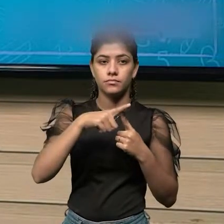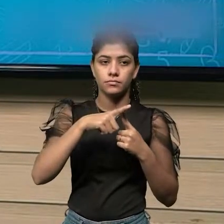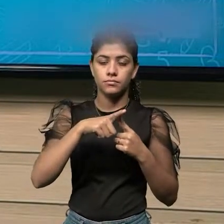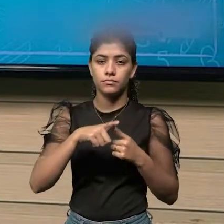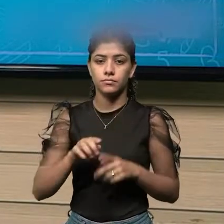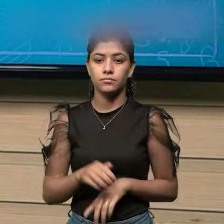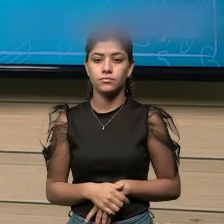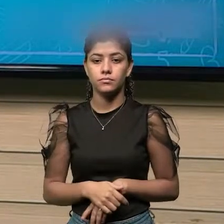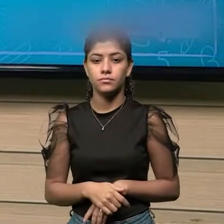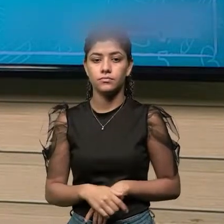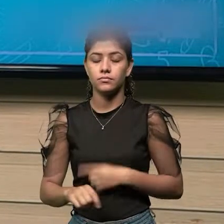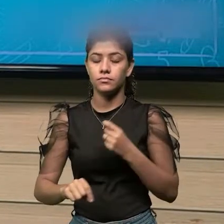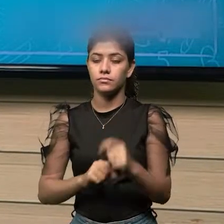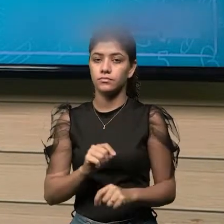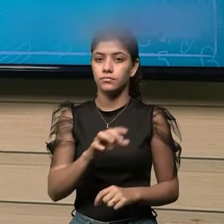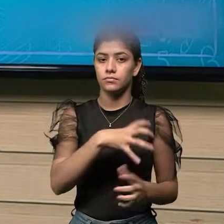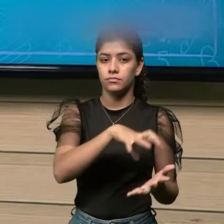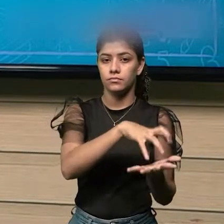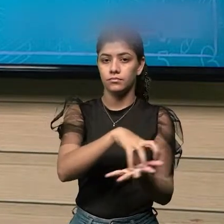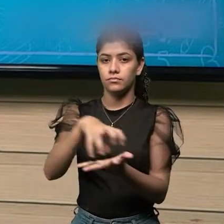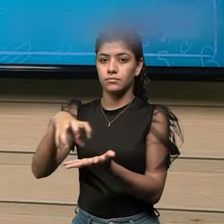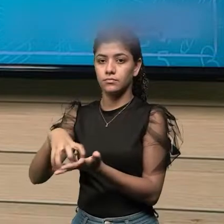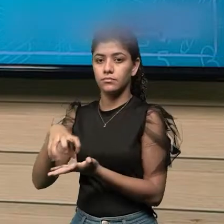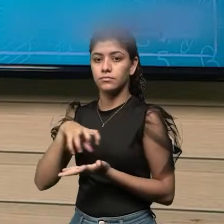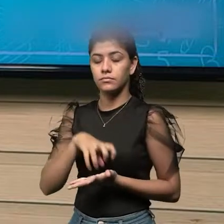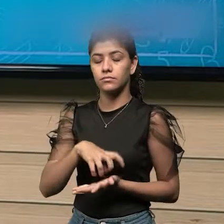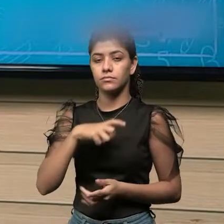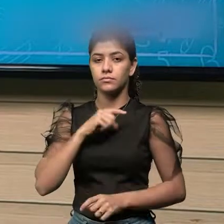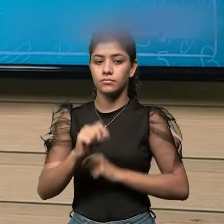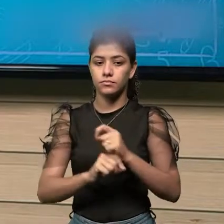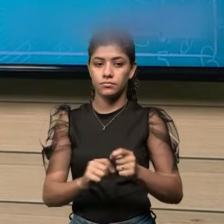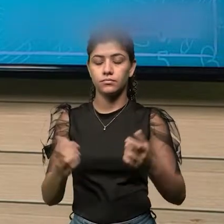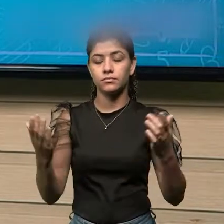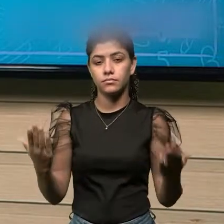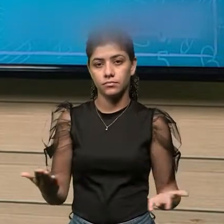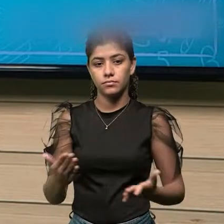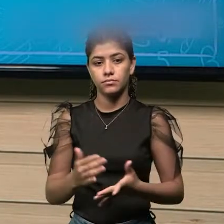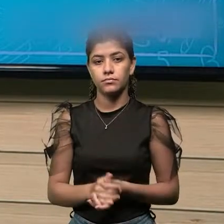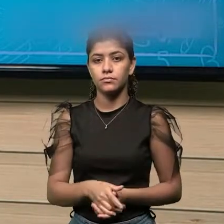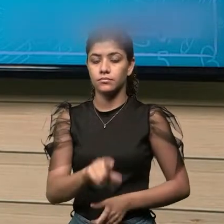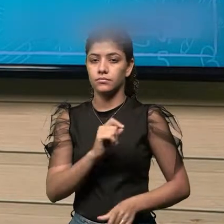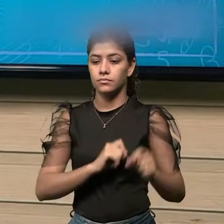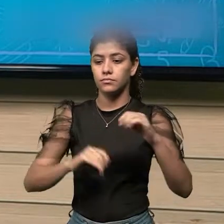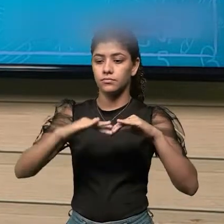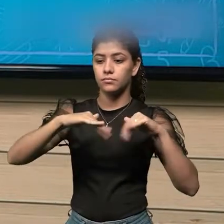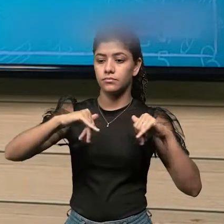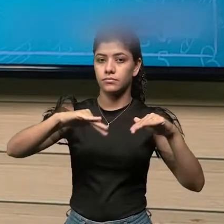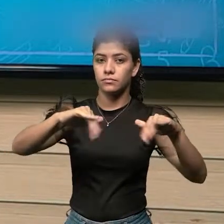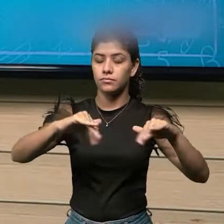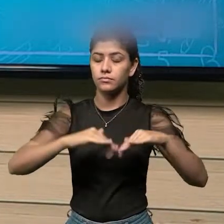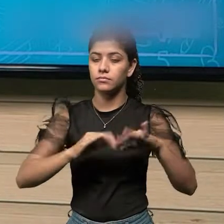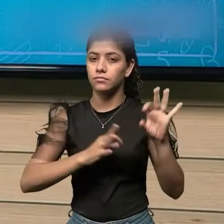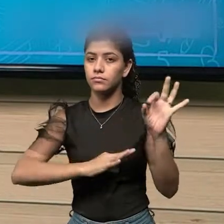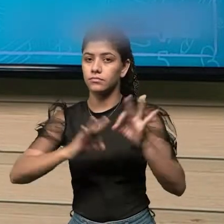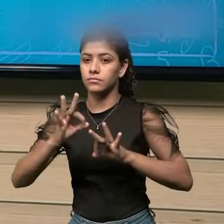nos campos em que essa medida é separada, ela é organizada,